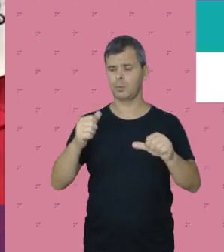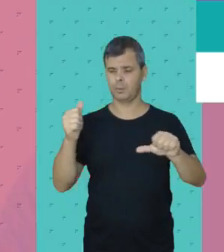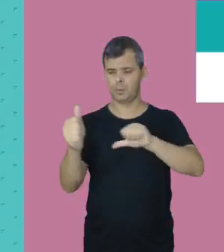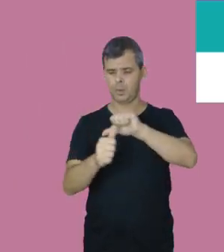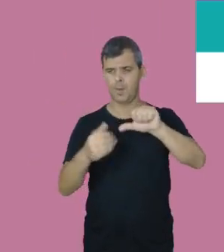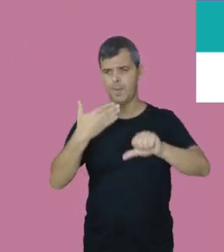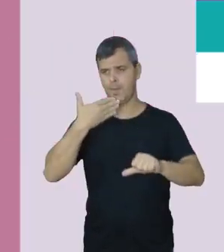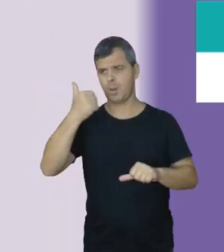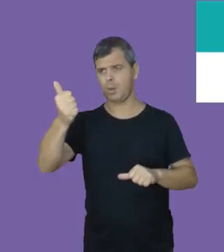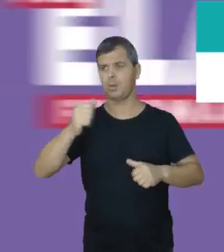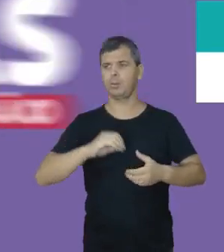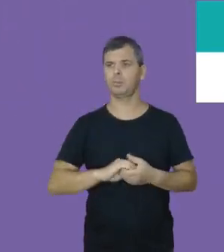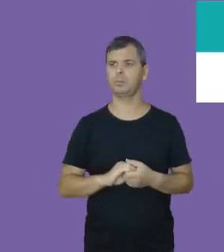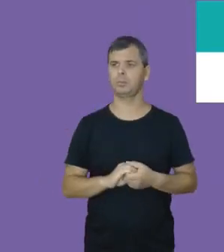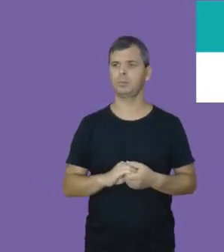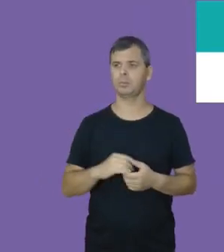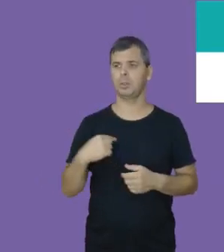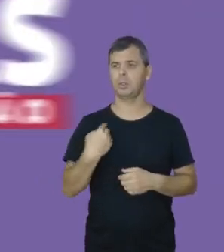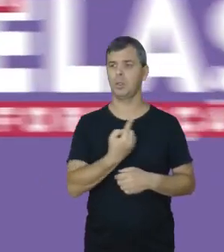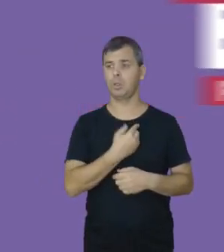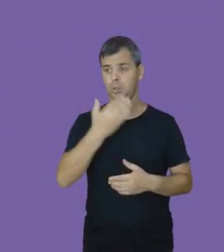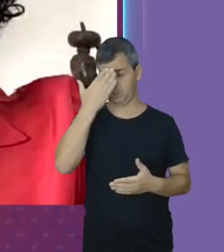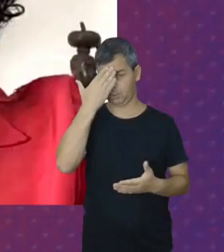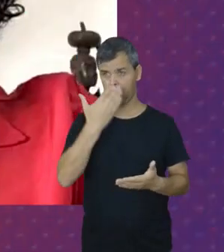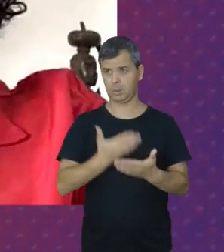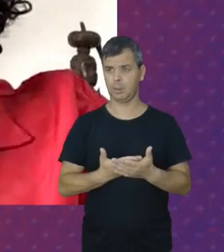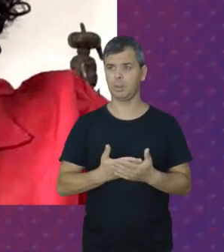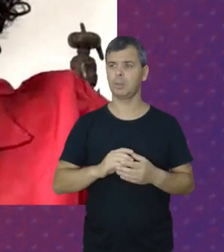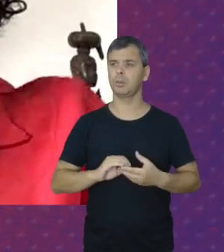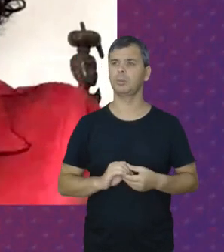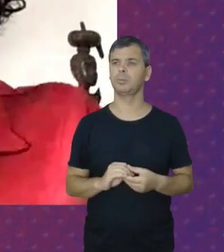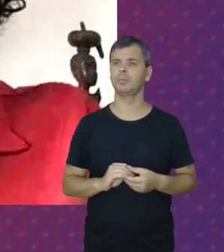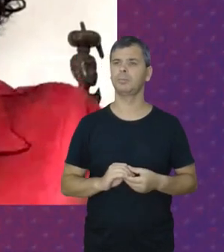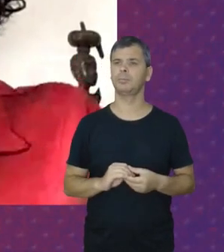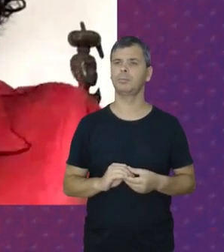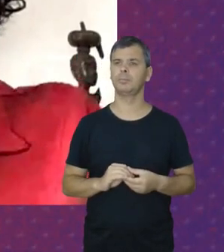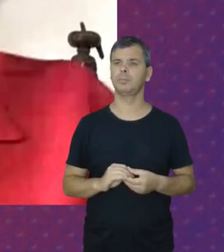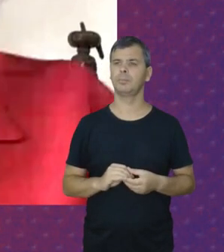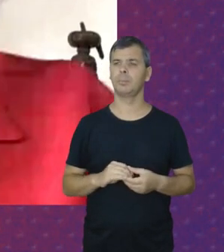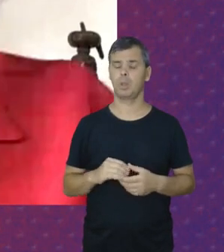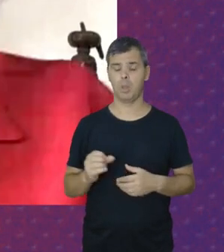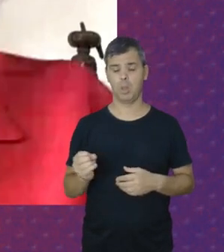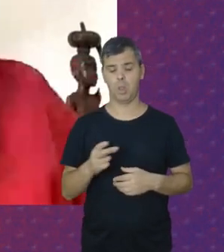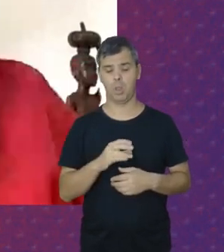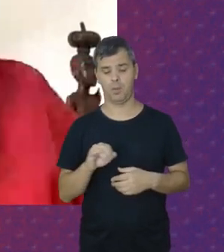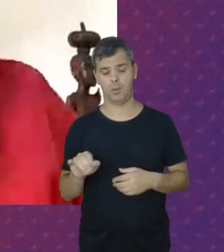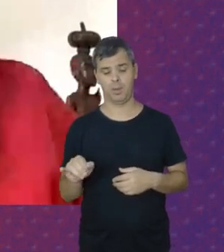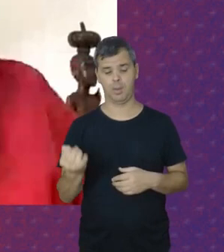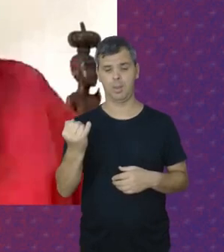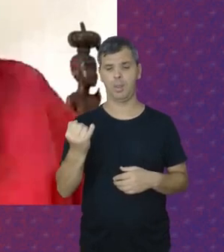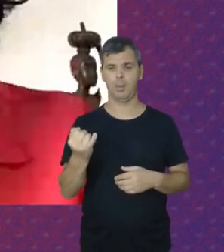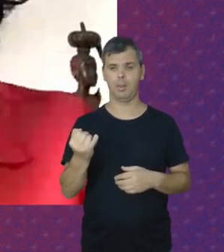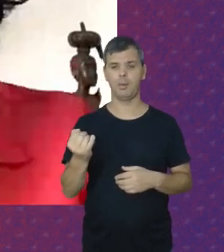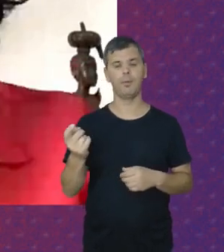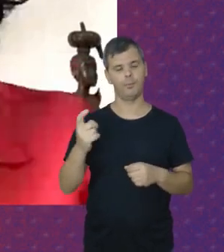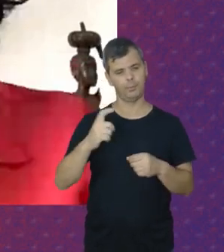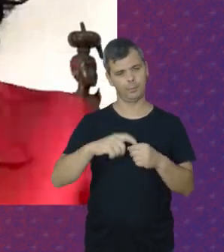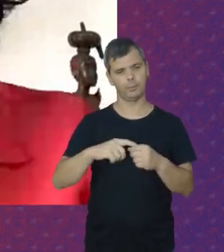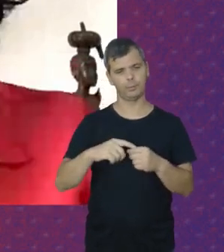Para melhor Nós acreditamos Que Novas Oportunidades Virão